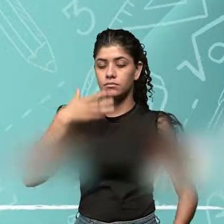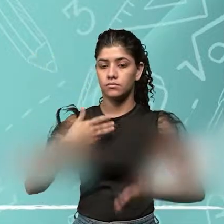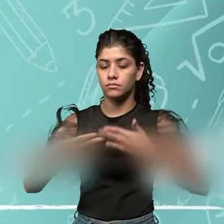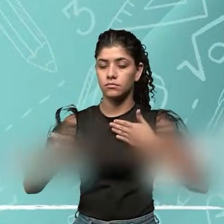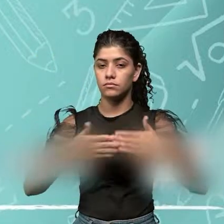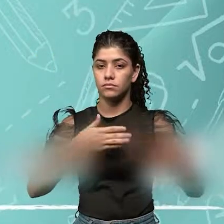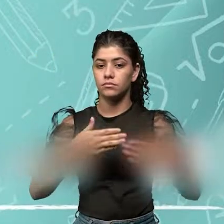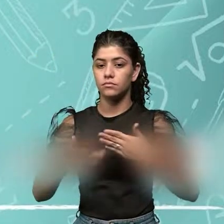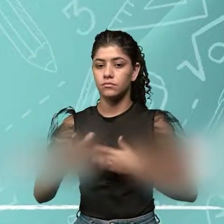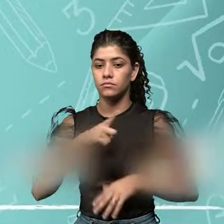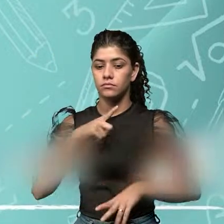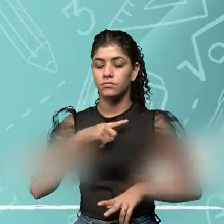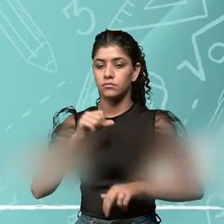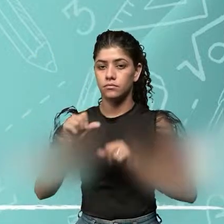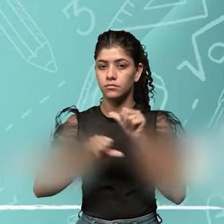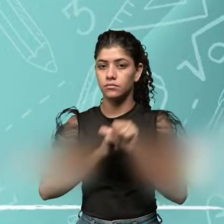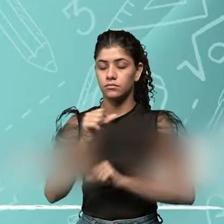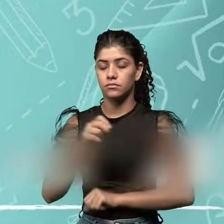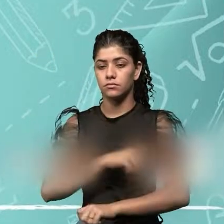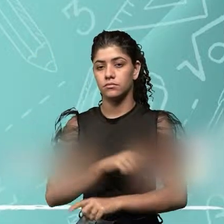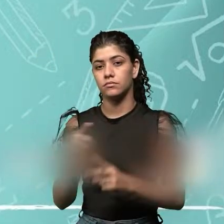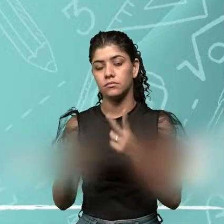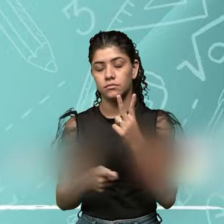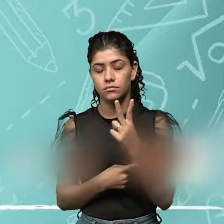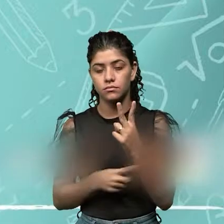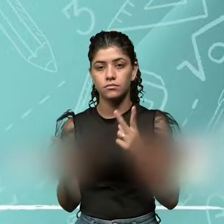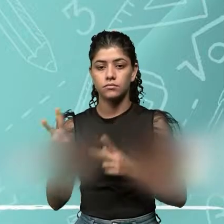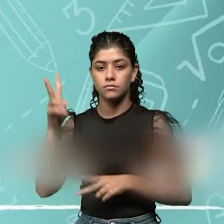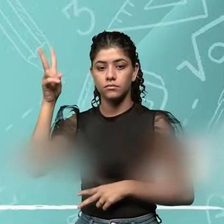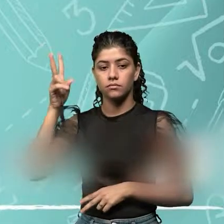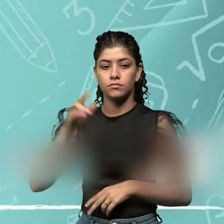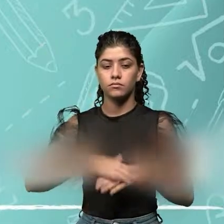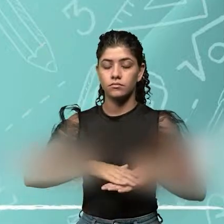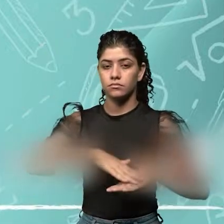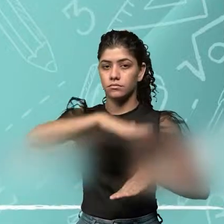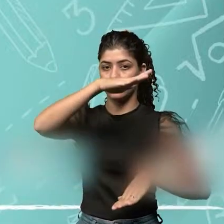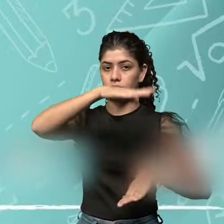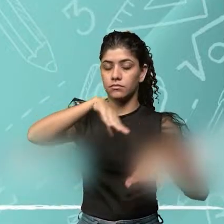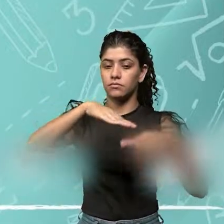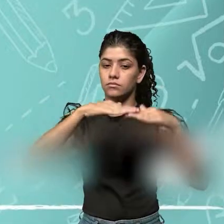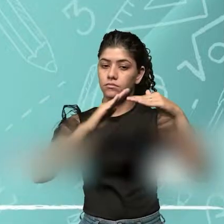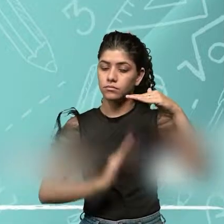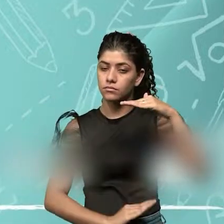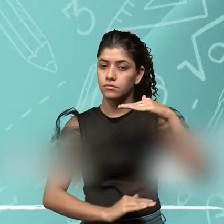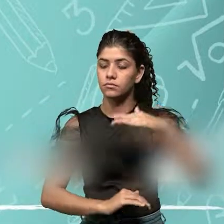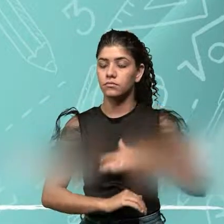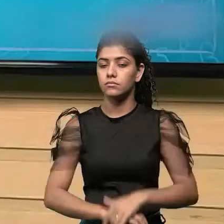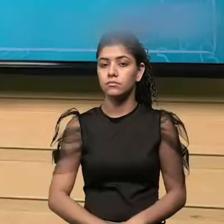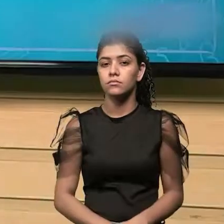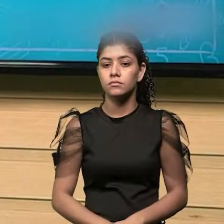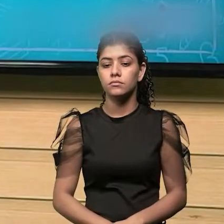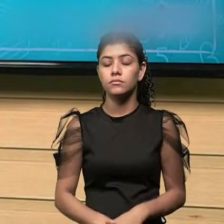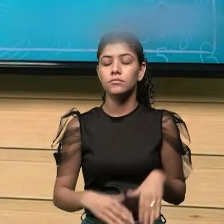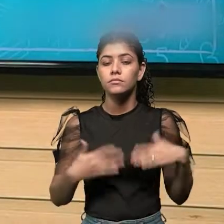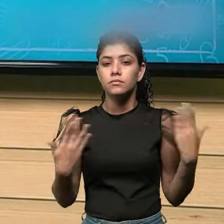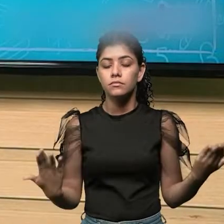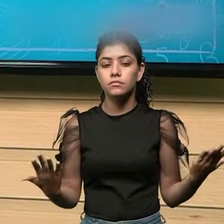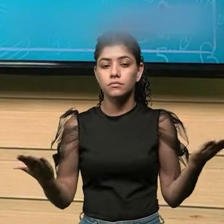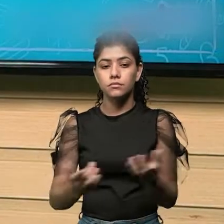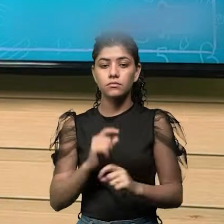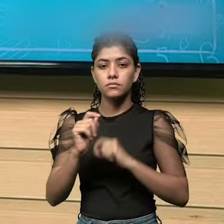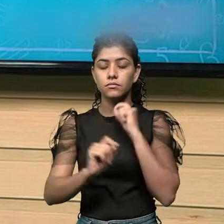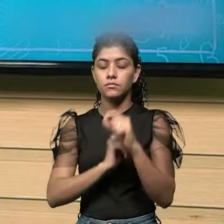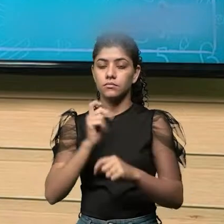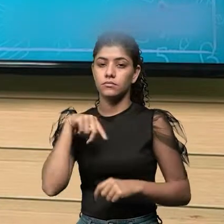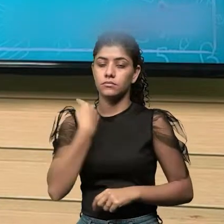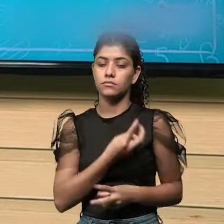um valor qualquer que varia entre dois valores, um máximo e um mínimo. Então aqui